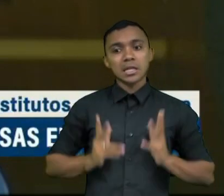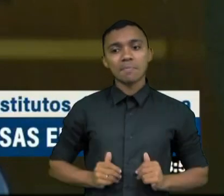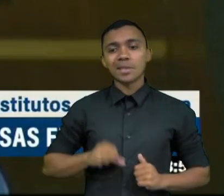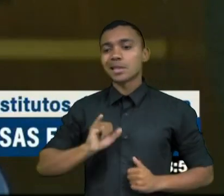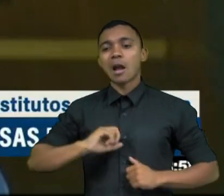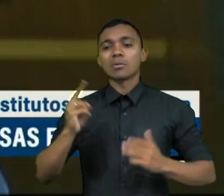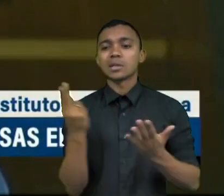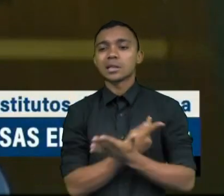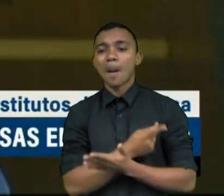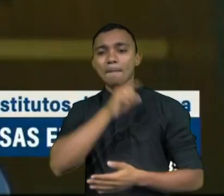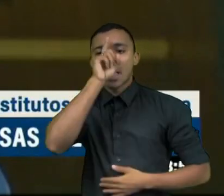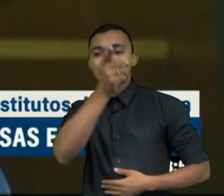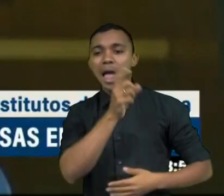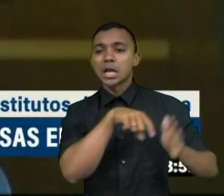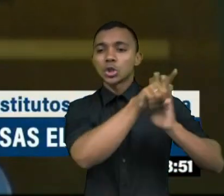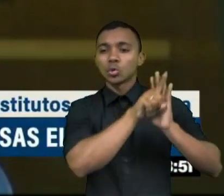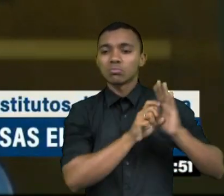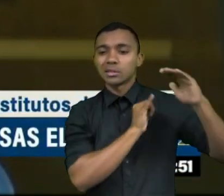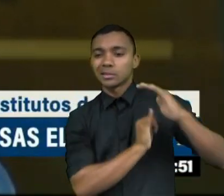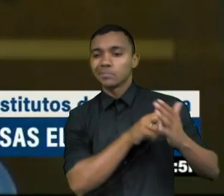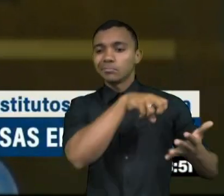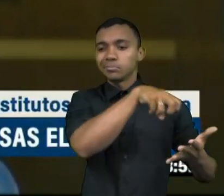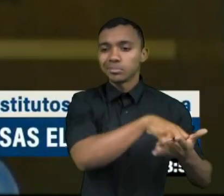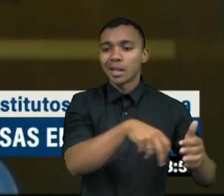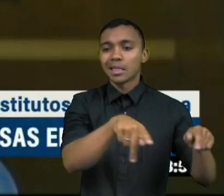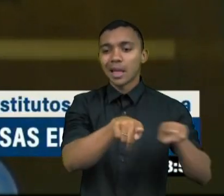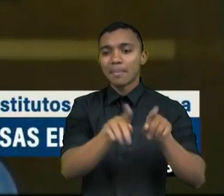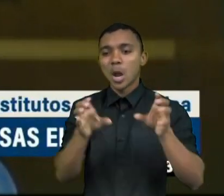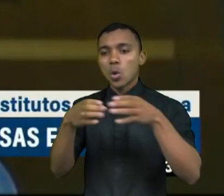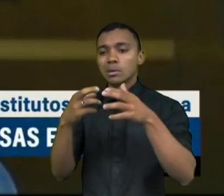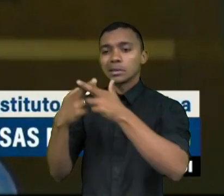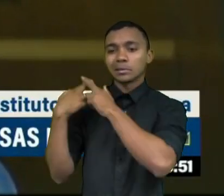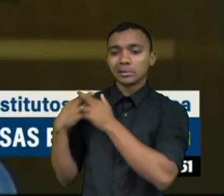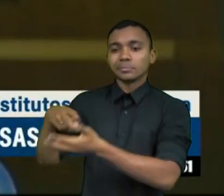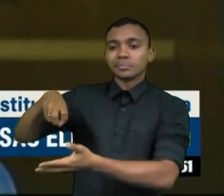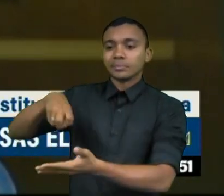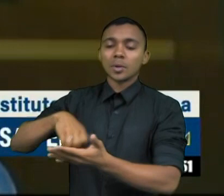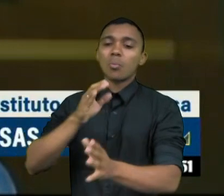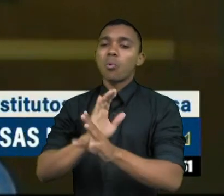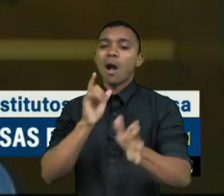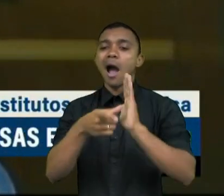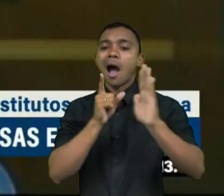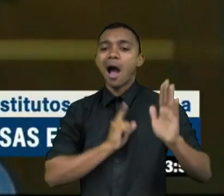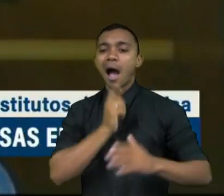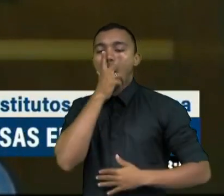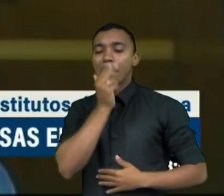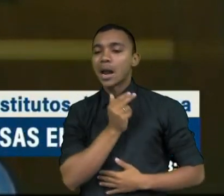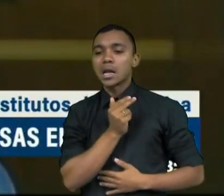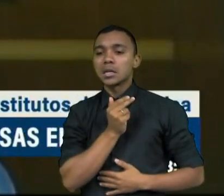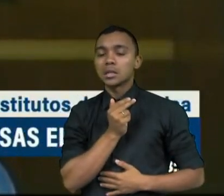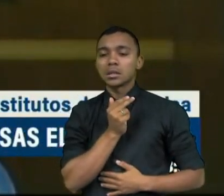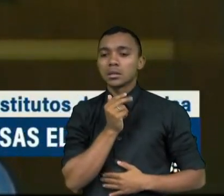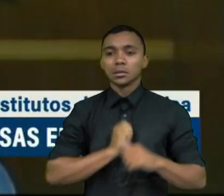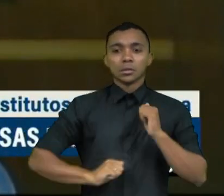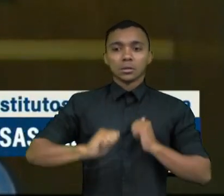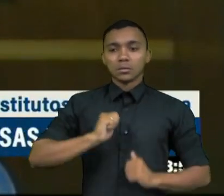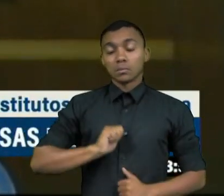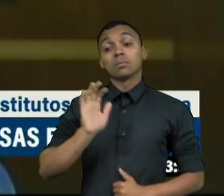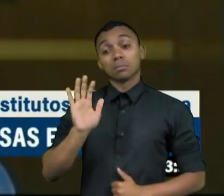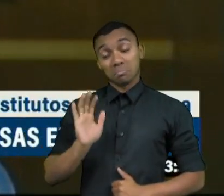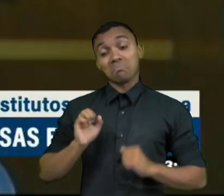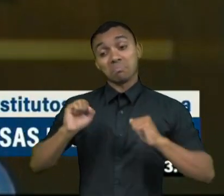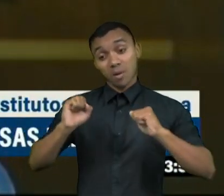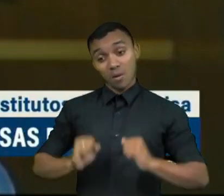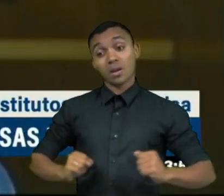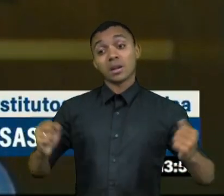institutos de pesquisa e os seus responsáveis simplesmente por uma aferição inexata. Até porque erros podem acontecer